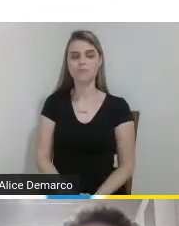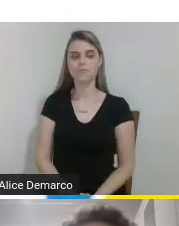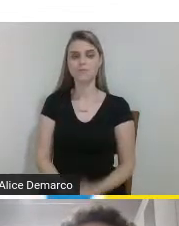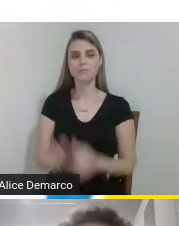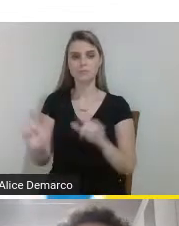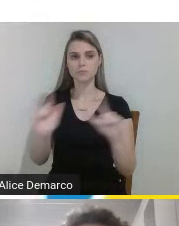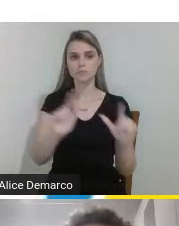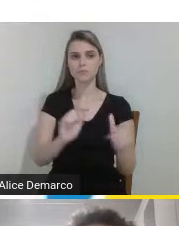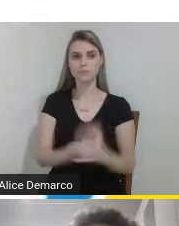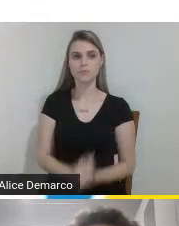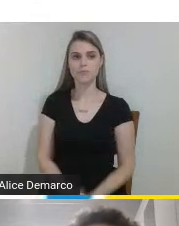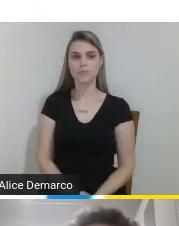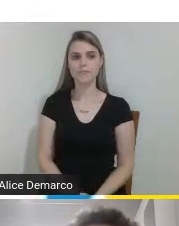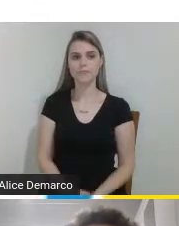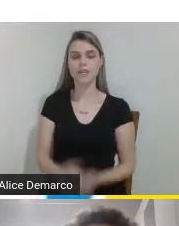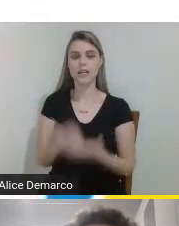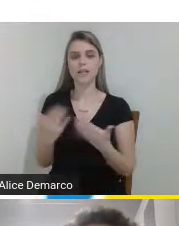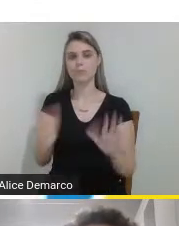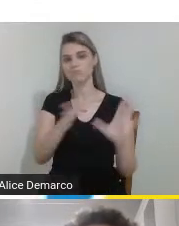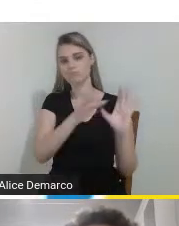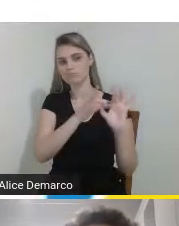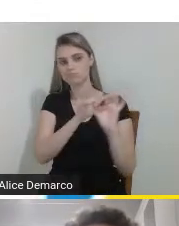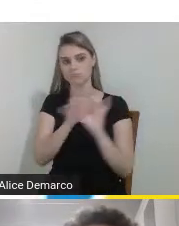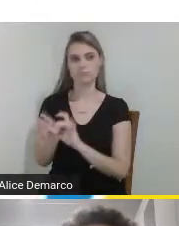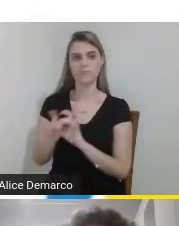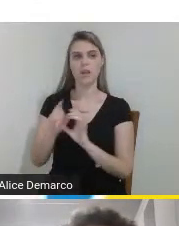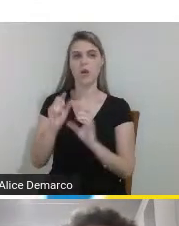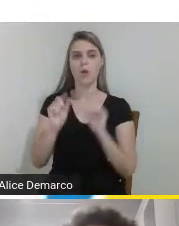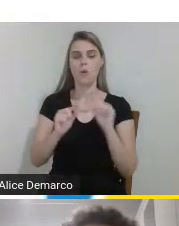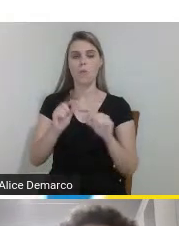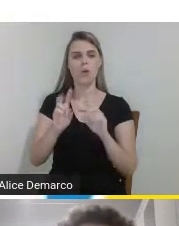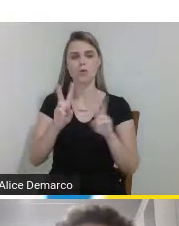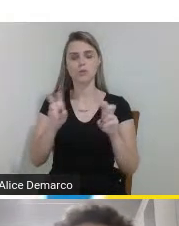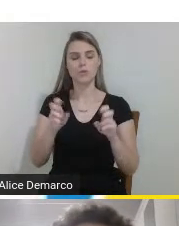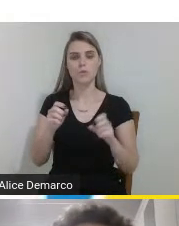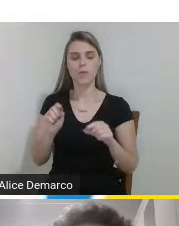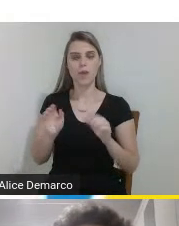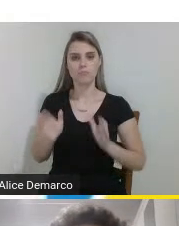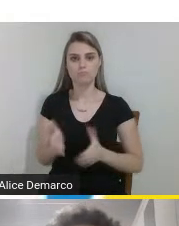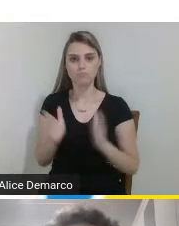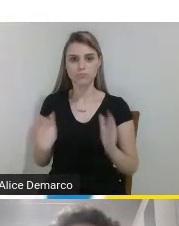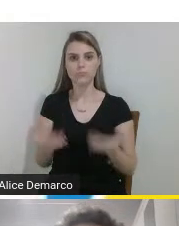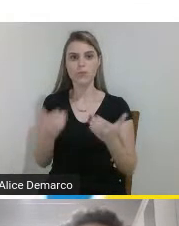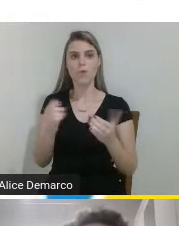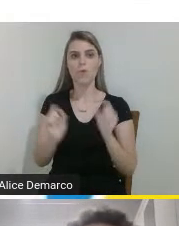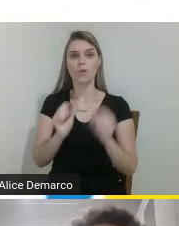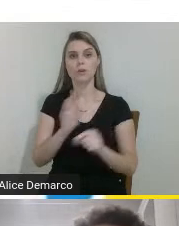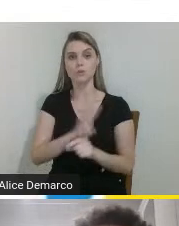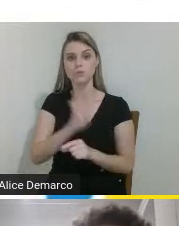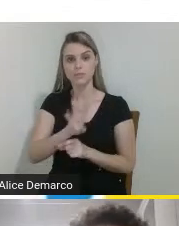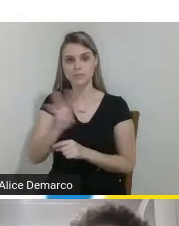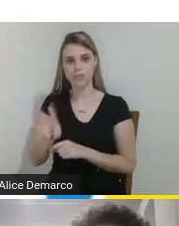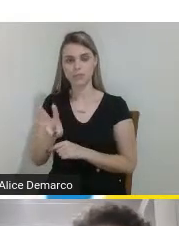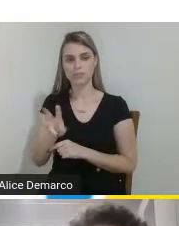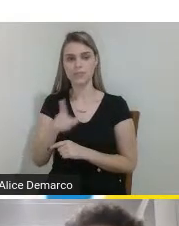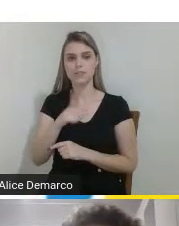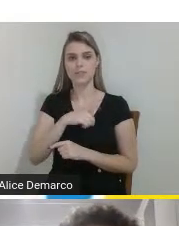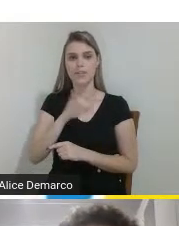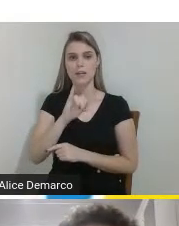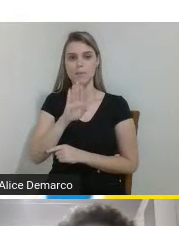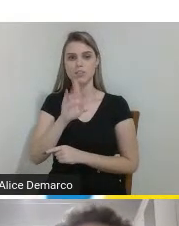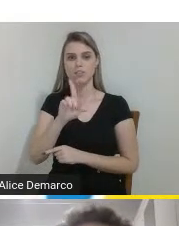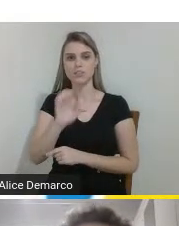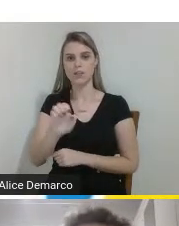então para contextualizar um pouco sobre a motivação do nosso site segundo dados do IBGE de